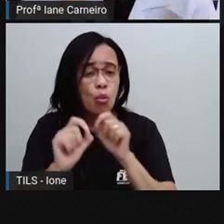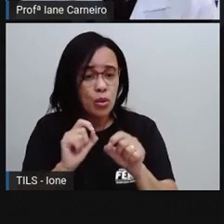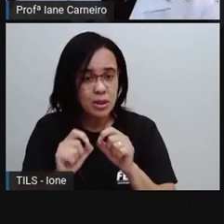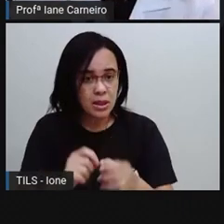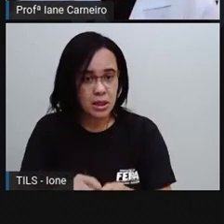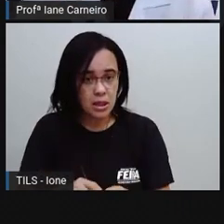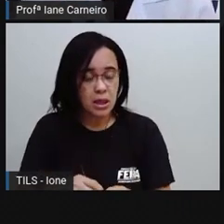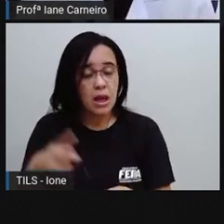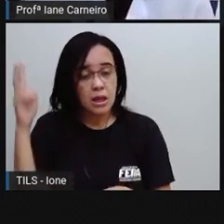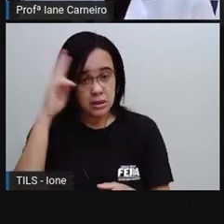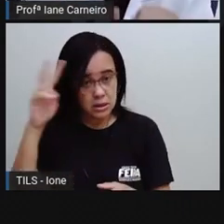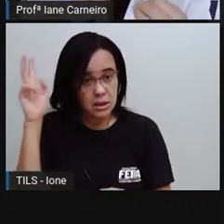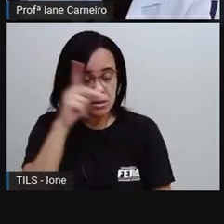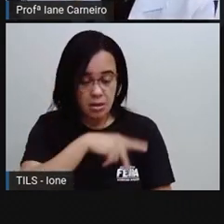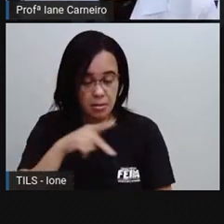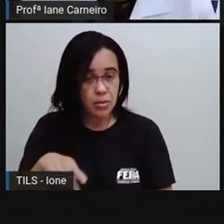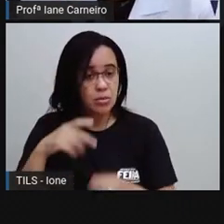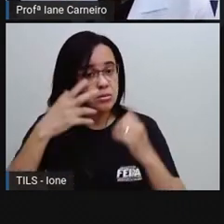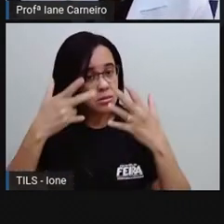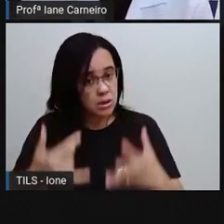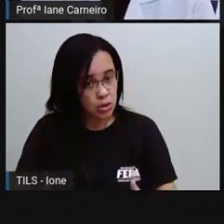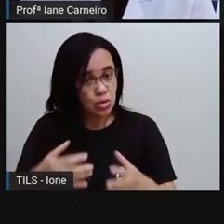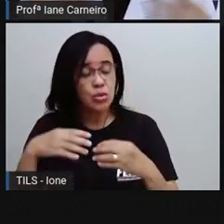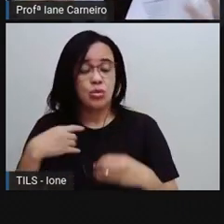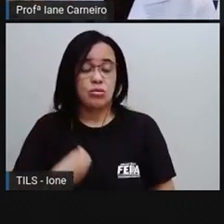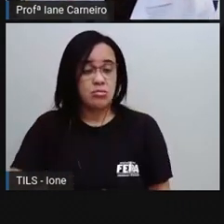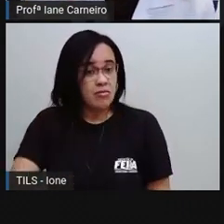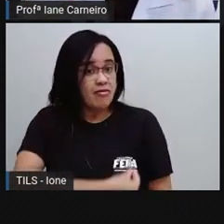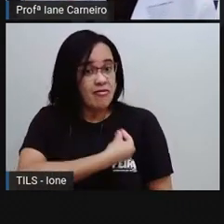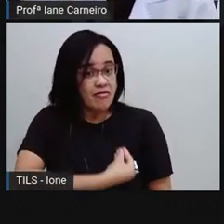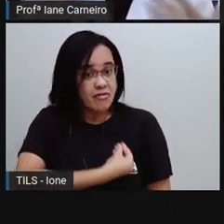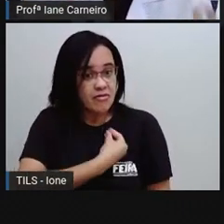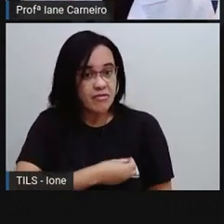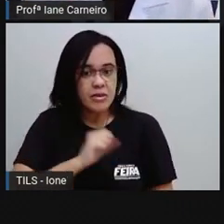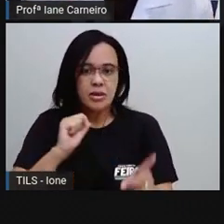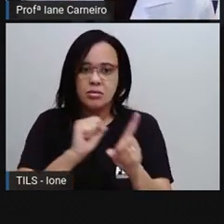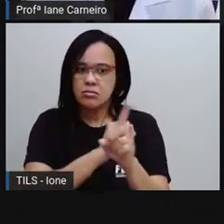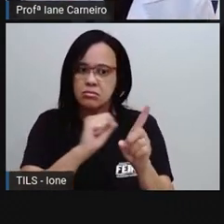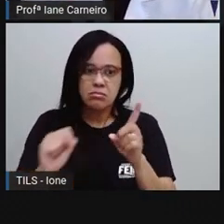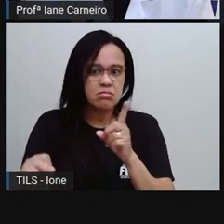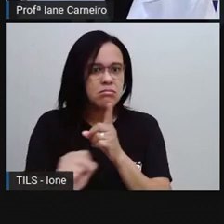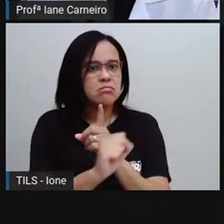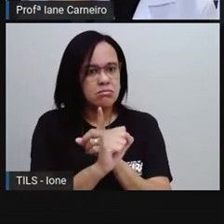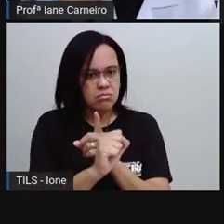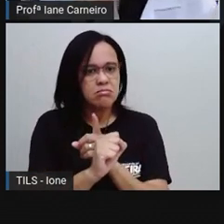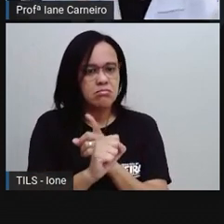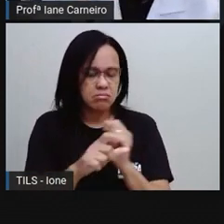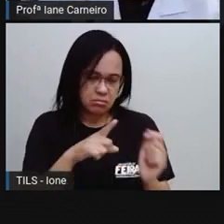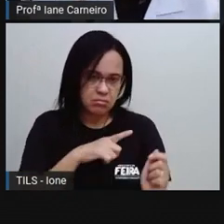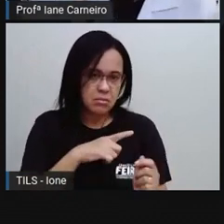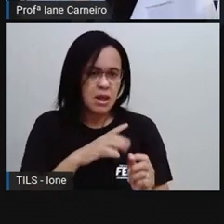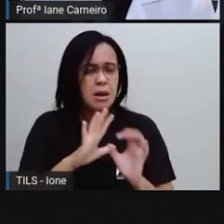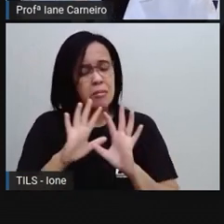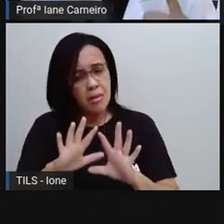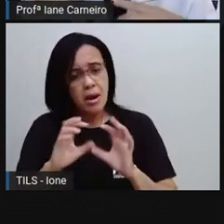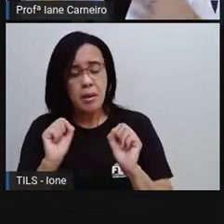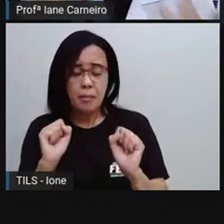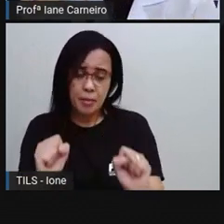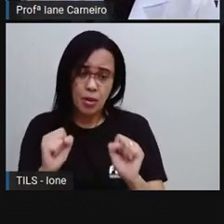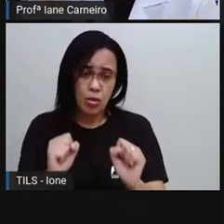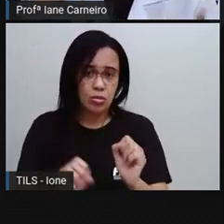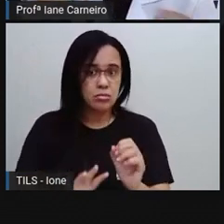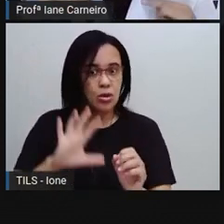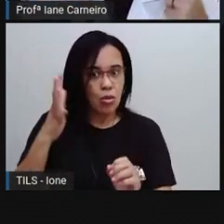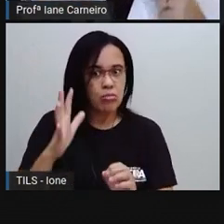vive em sociedade, né? A gente vive com outras pessoas. E acontece, pode acontecer, da gente se desentender, né? Da gente